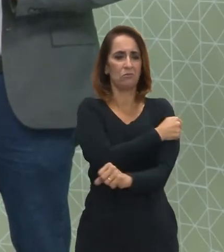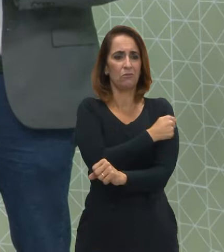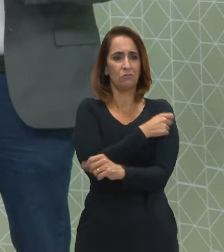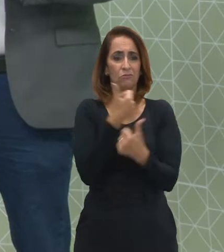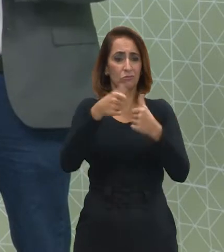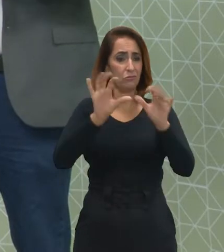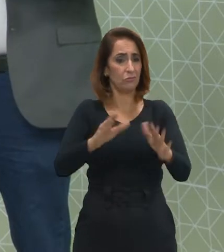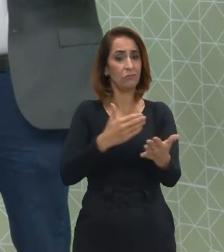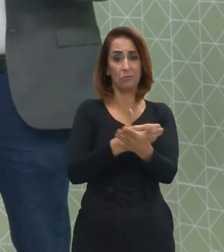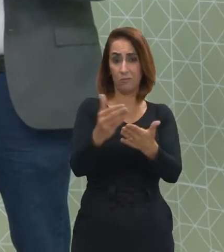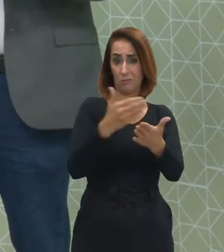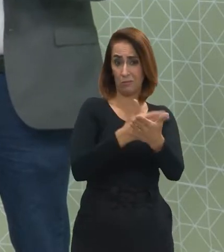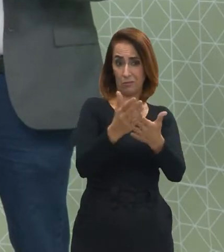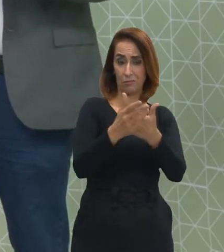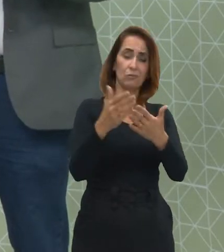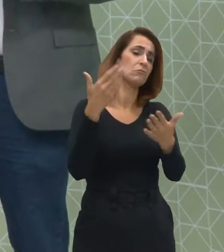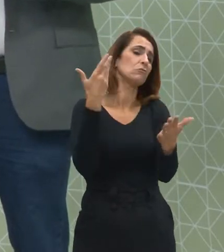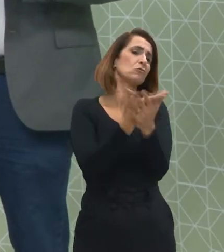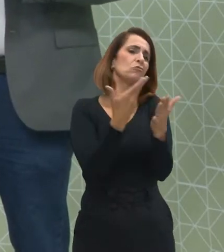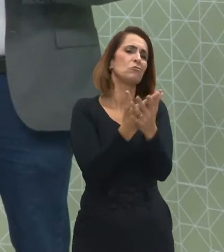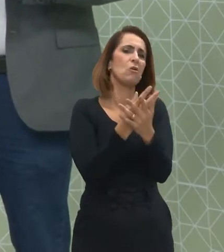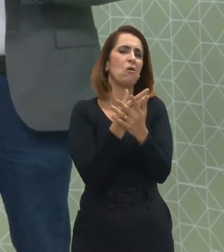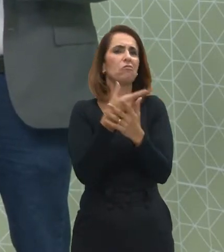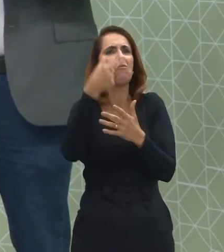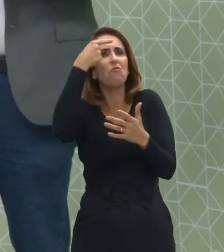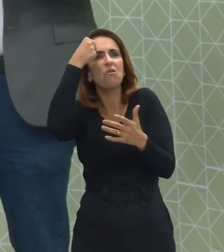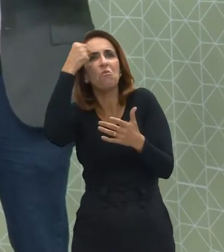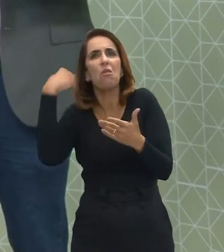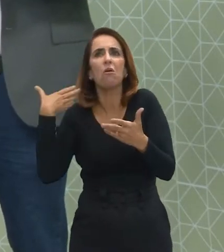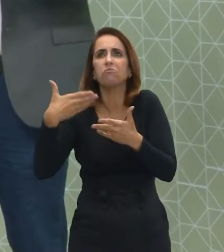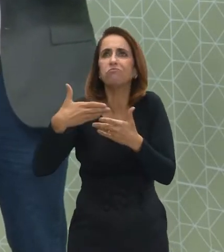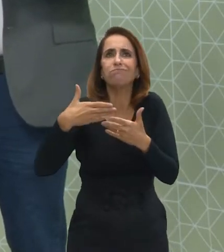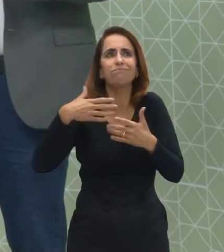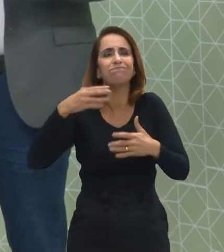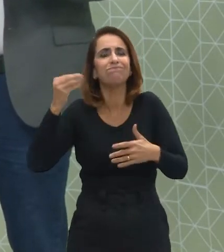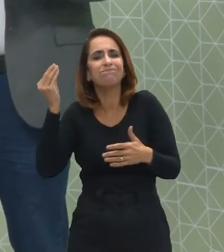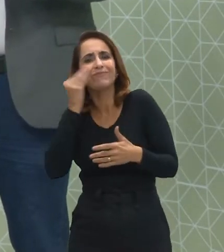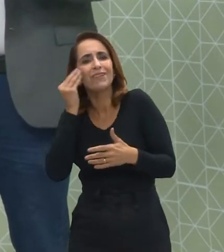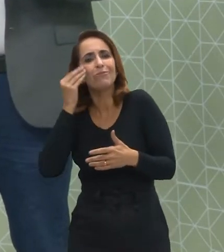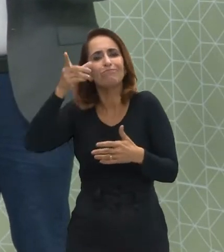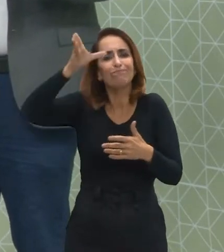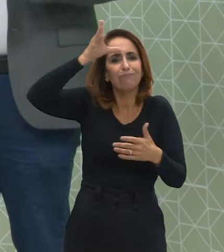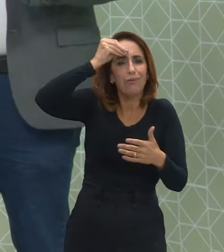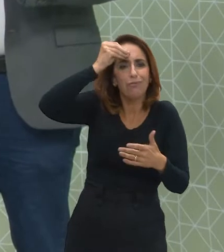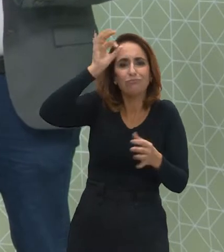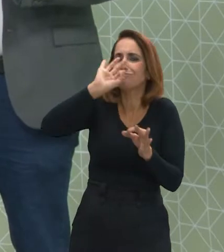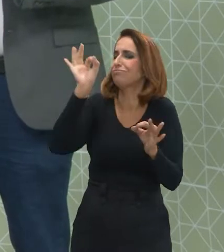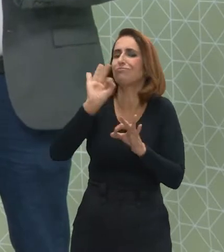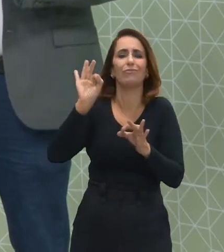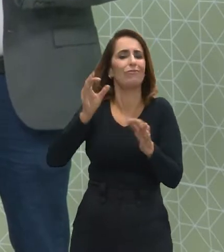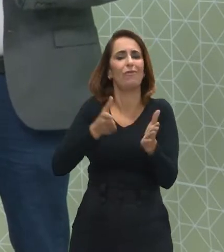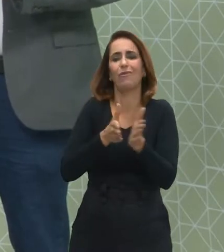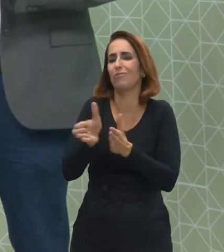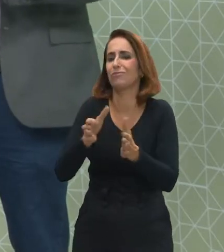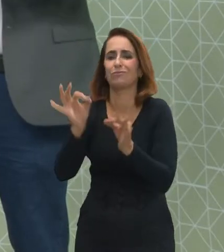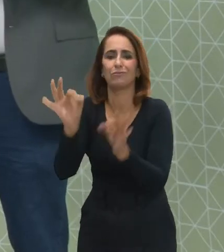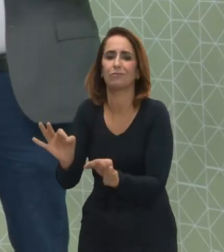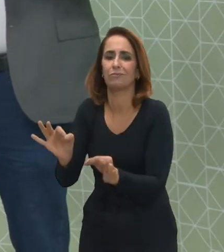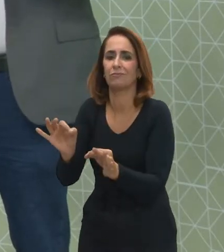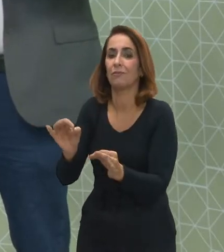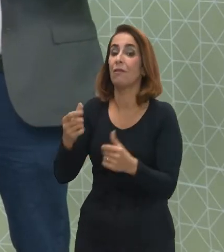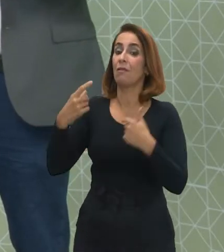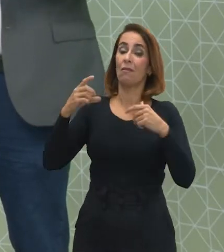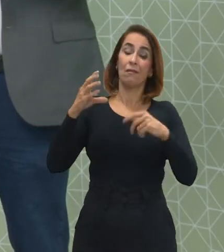estudantes que estão começando a estudar no vestibular costumam tentar decorar, e esse realmente não é o caminho. É